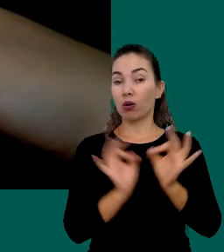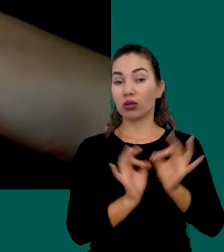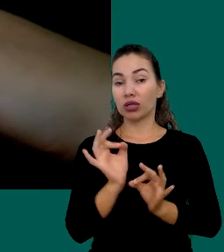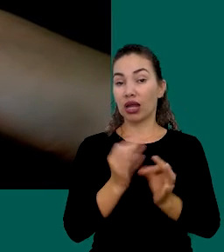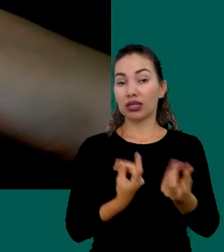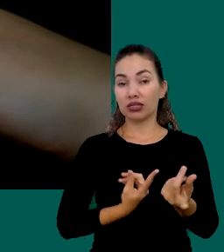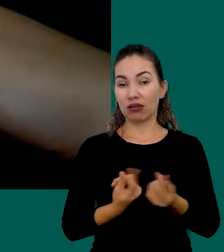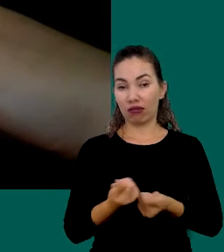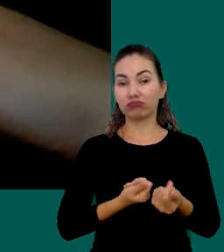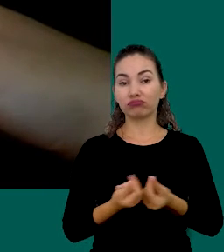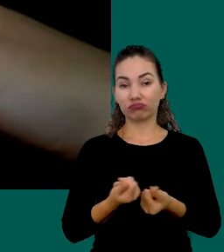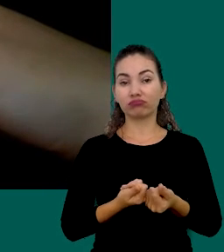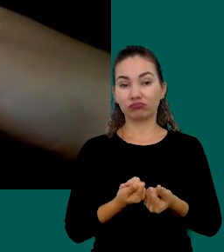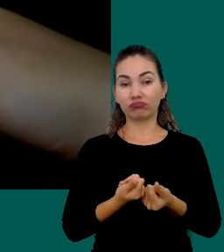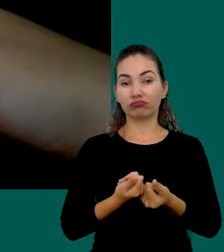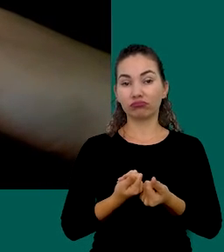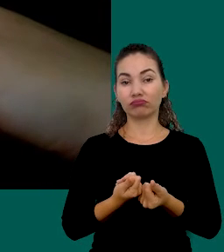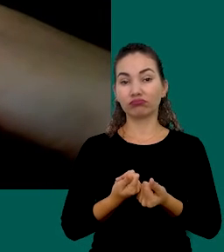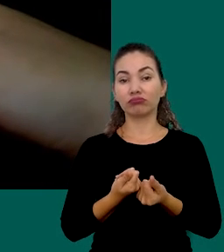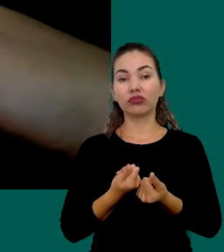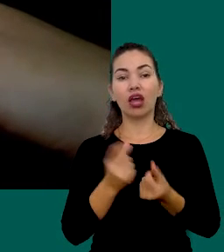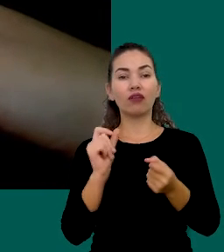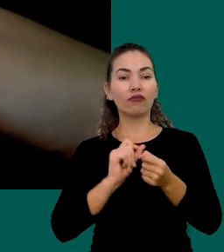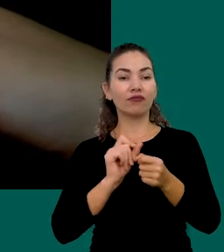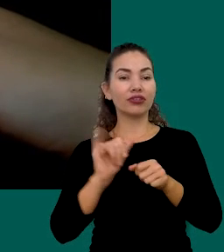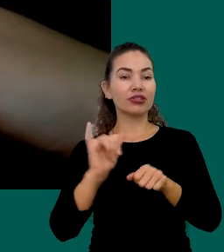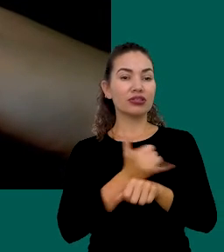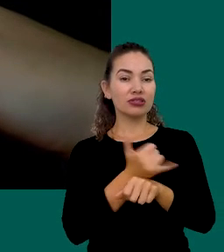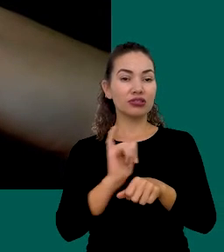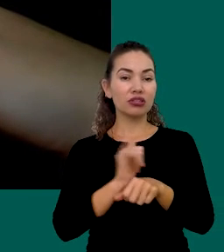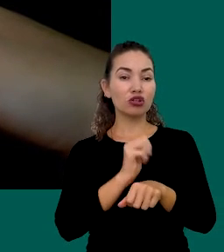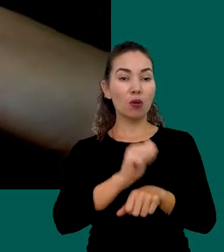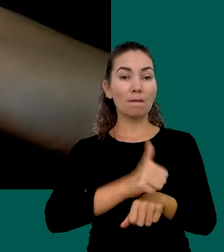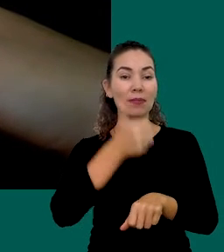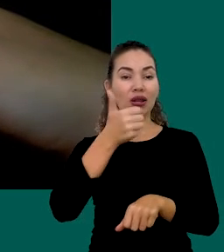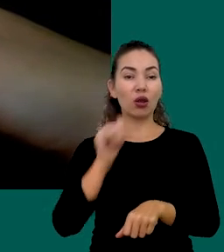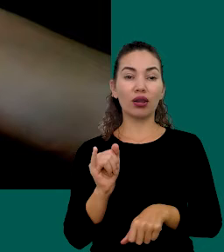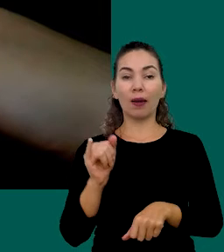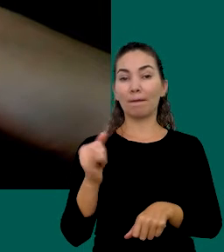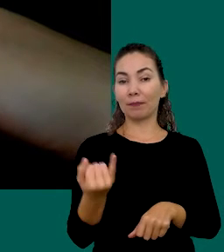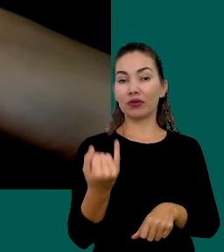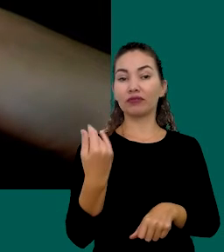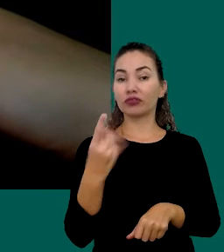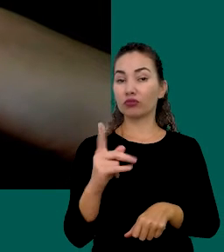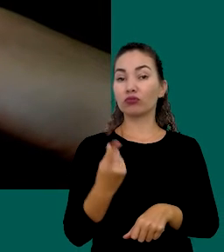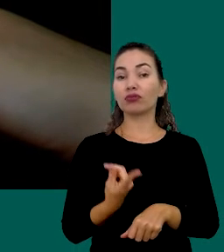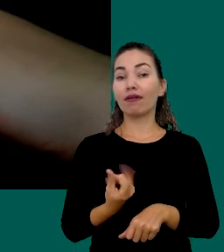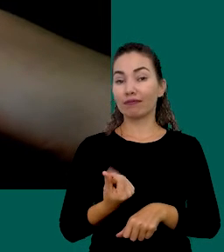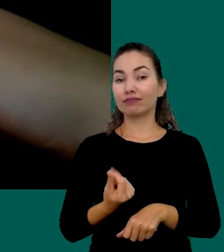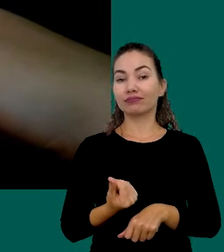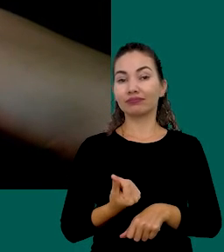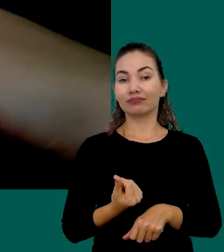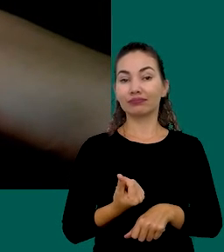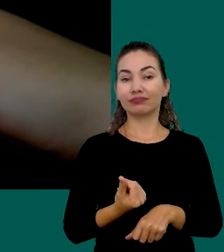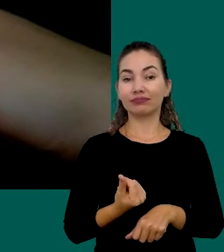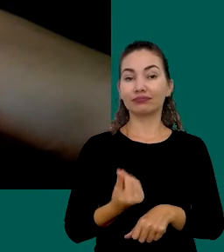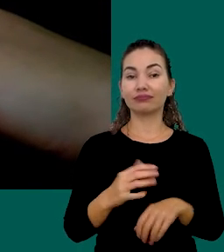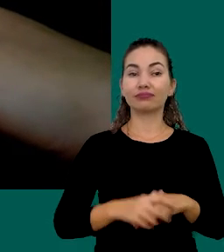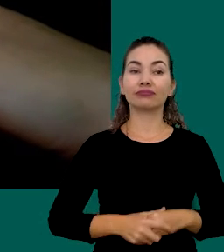Suas Finanças De Definir Estratégias Para um Melhor Aproveitamento Dos seus Recursos Financeiros